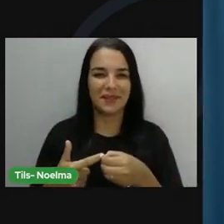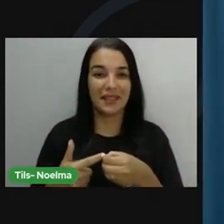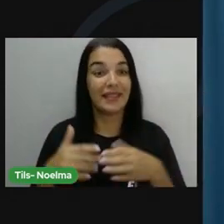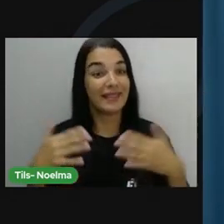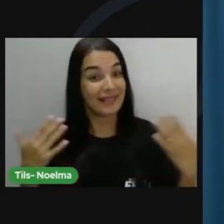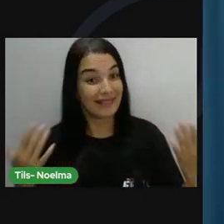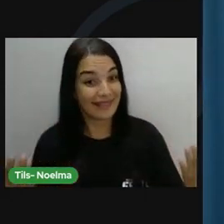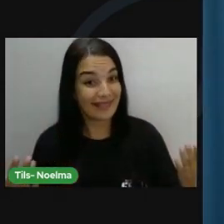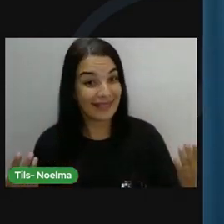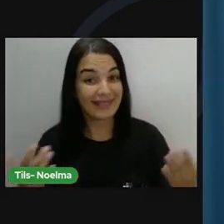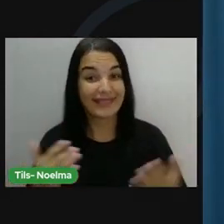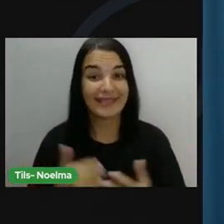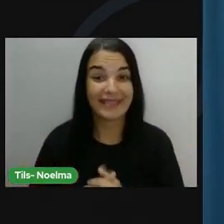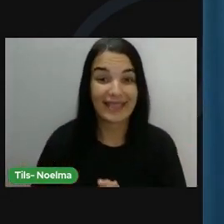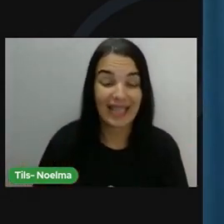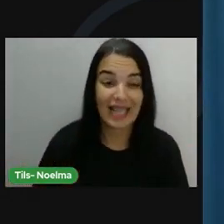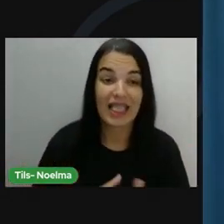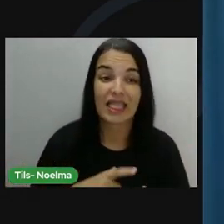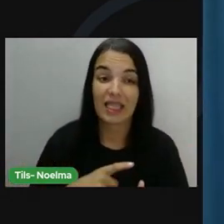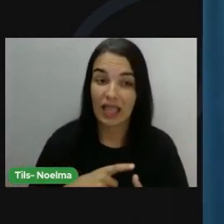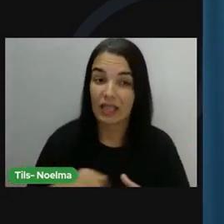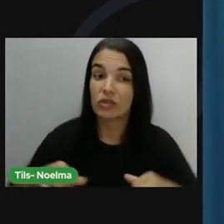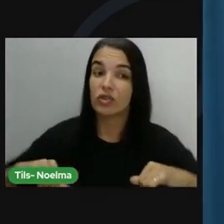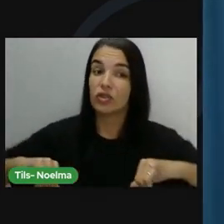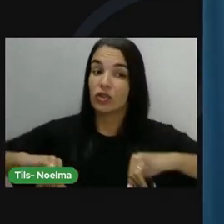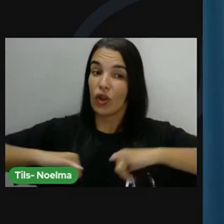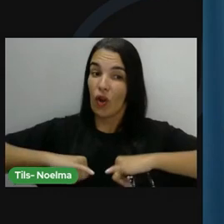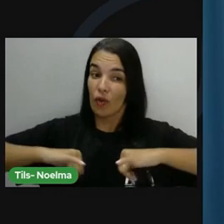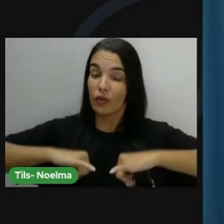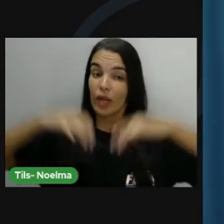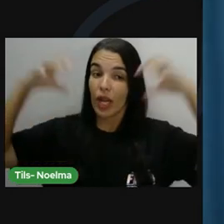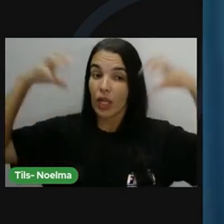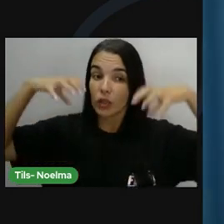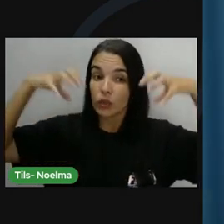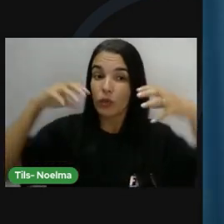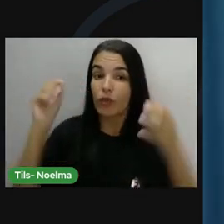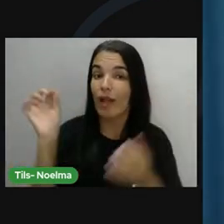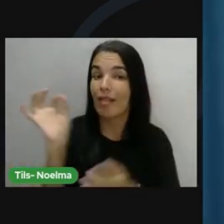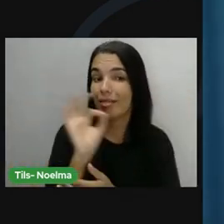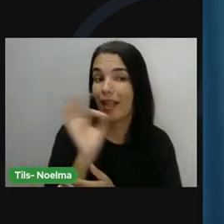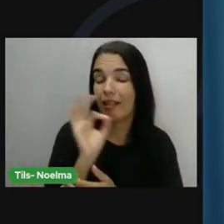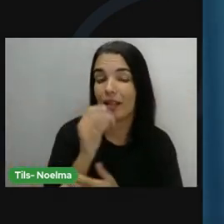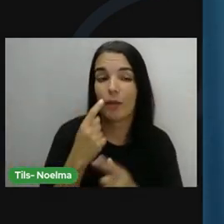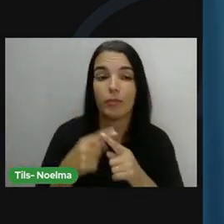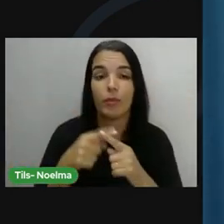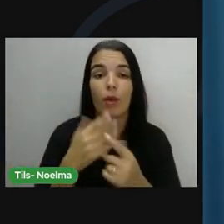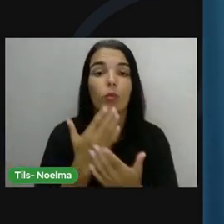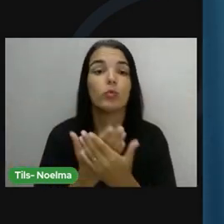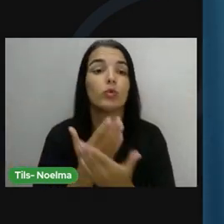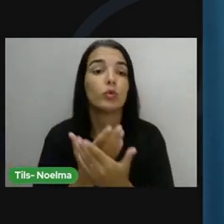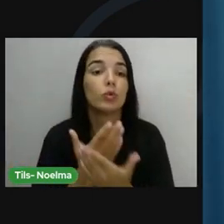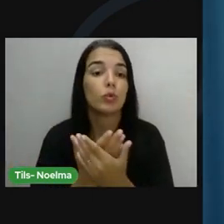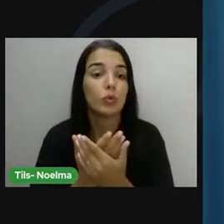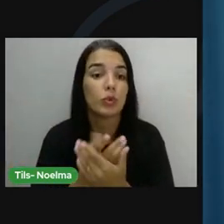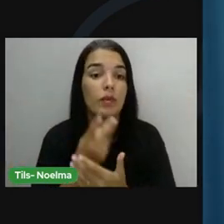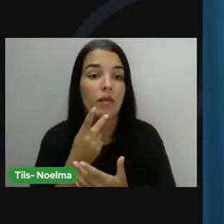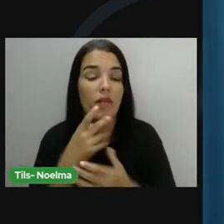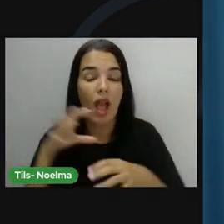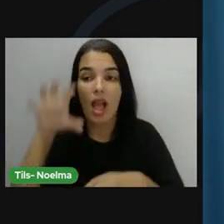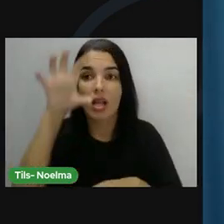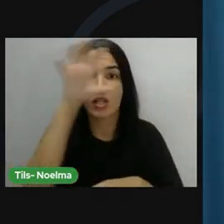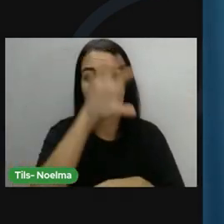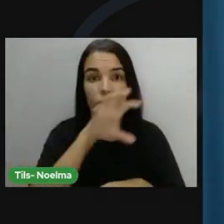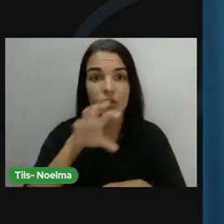Mas até o umbuzeiro está sofrendo com a seca extrema. Segundo um estudo da Embrapa, em algumas regiões do Nordeste,